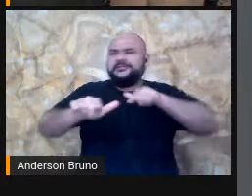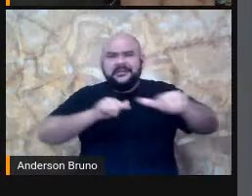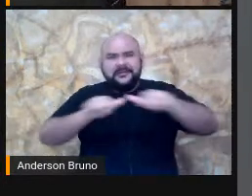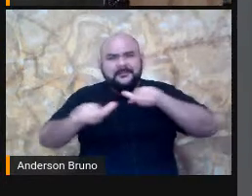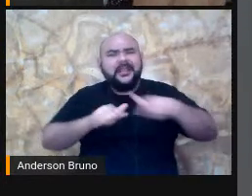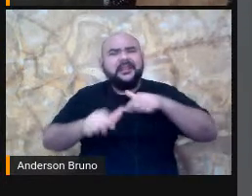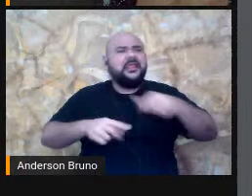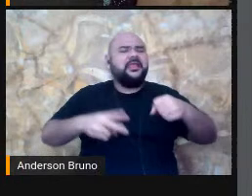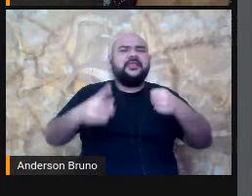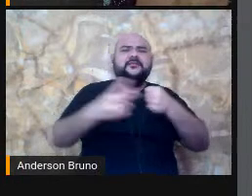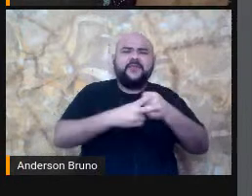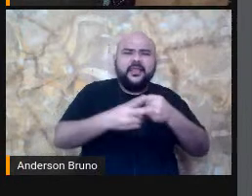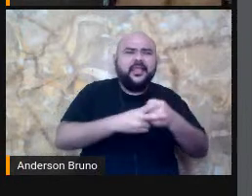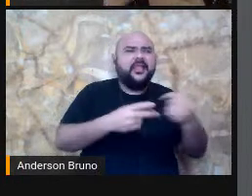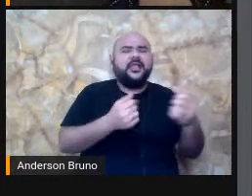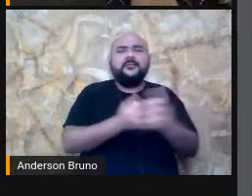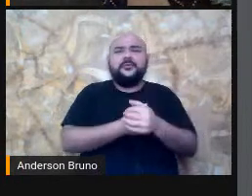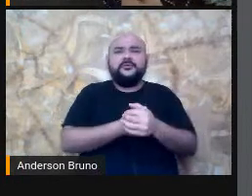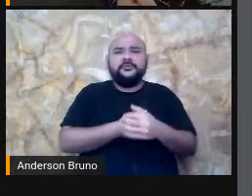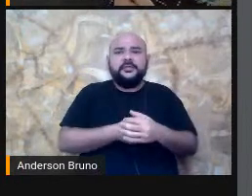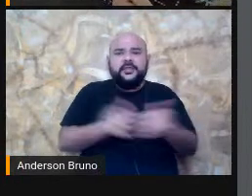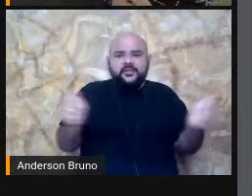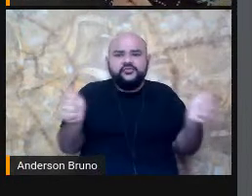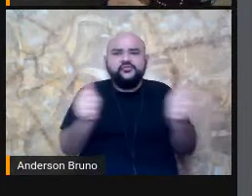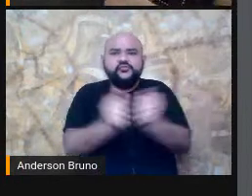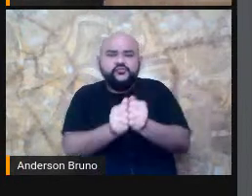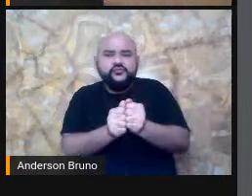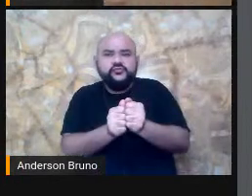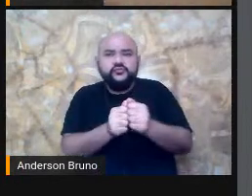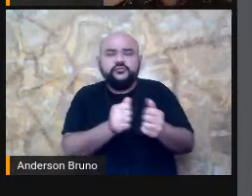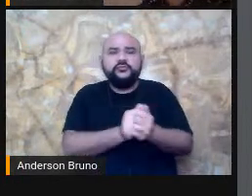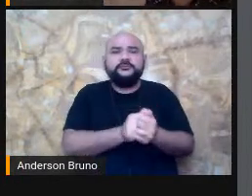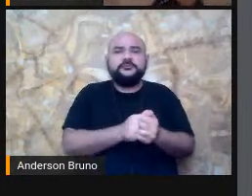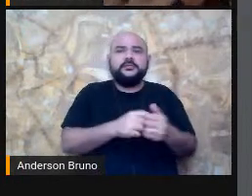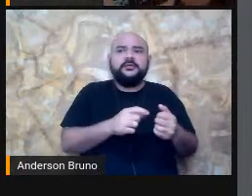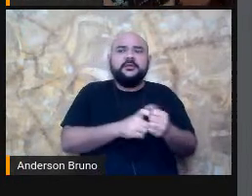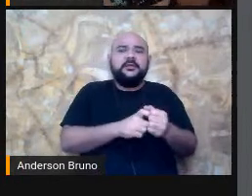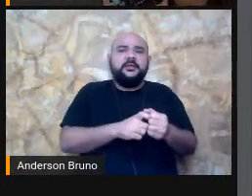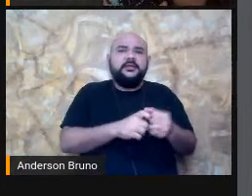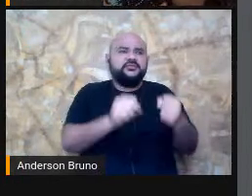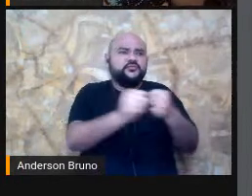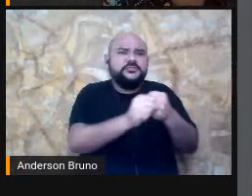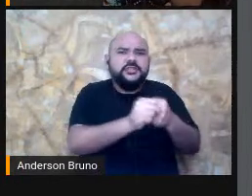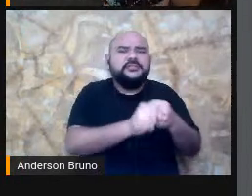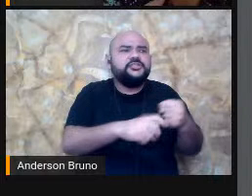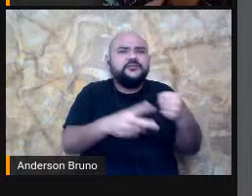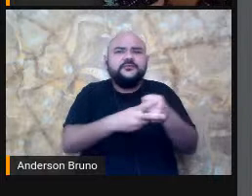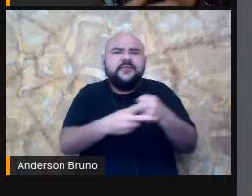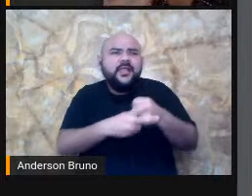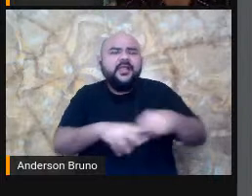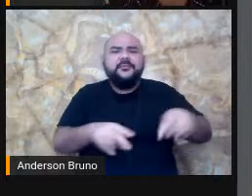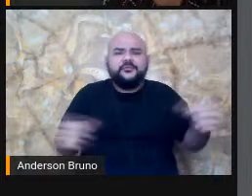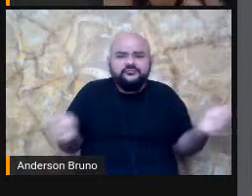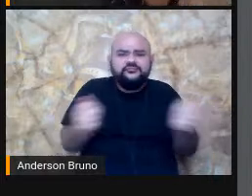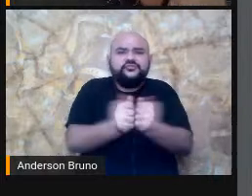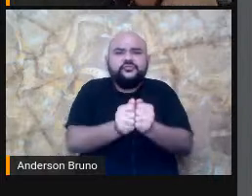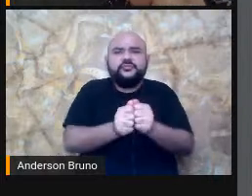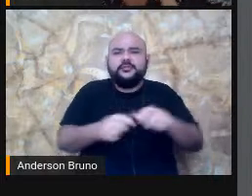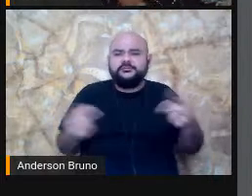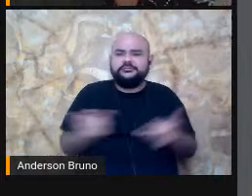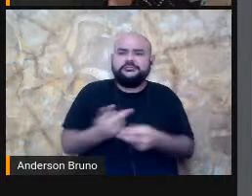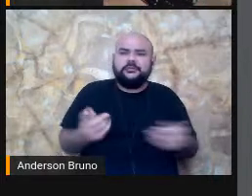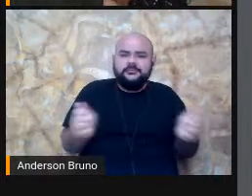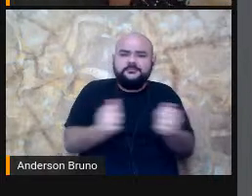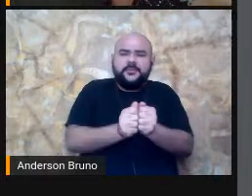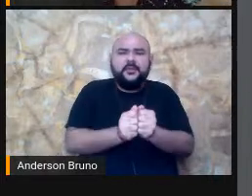Verbos Eu junto aquele Substantivo e verbo Se eu trago os Adjetivos Eu também vou juntar Então o menino